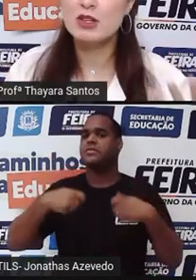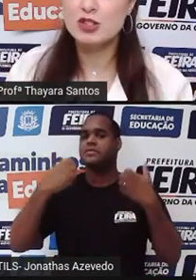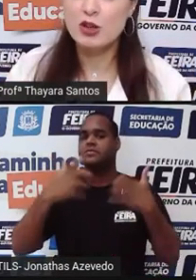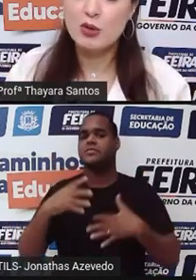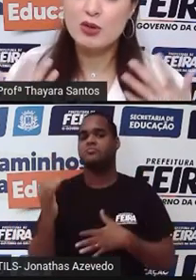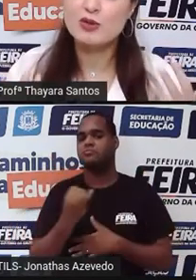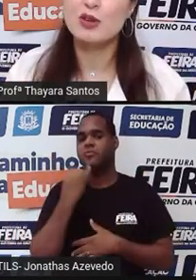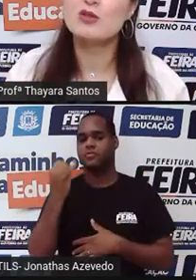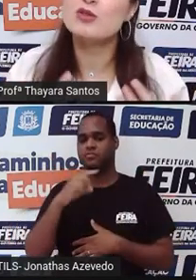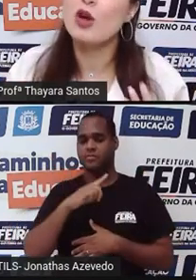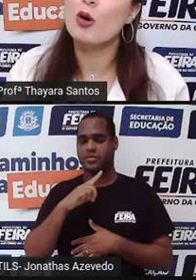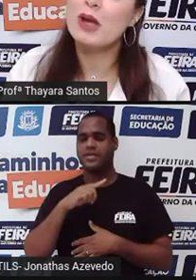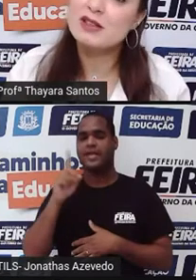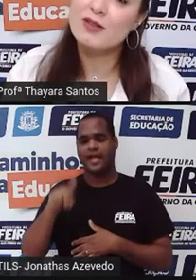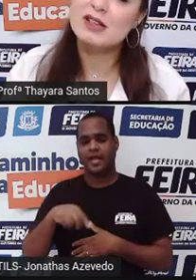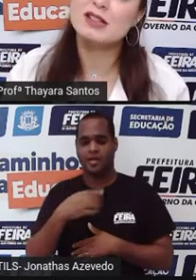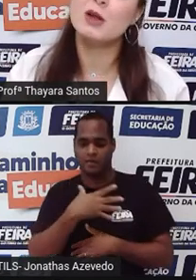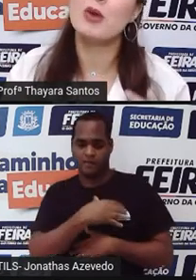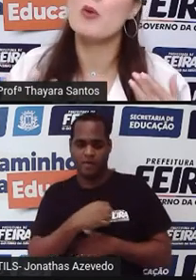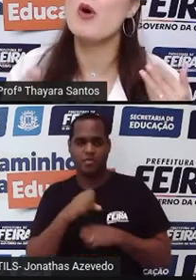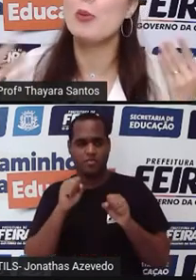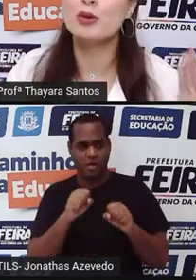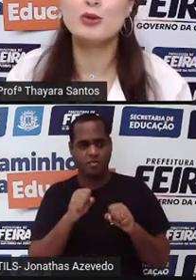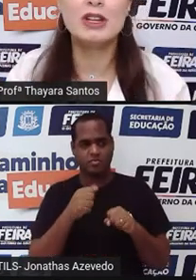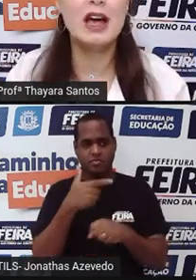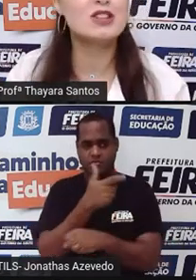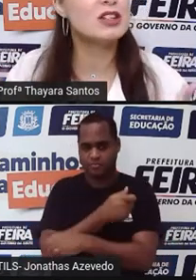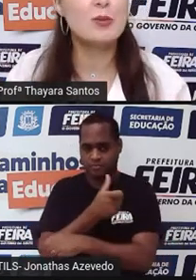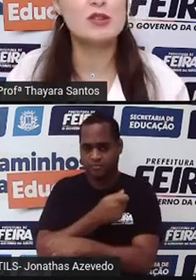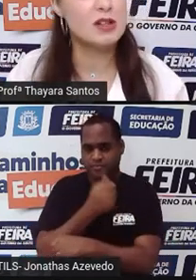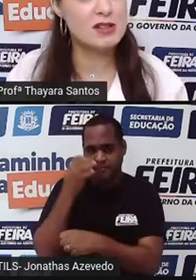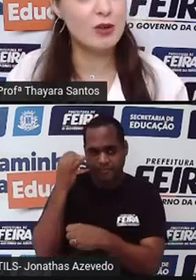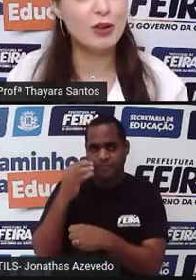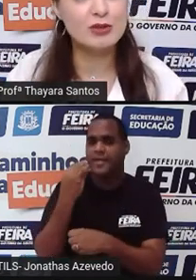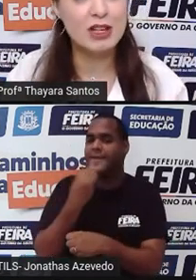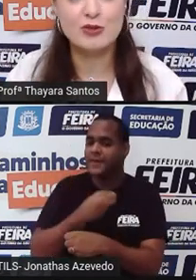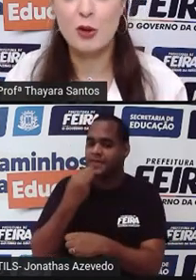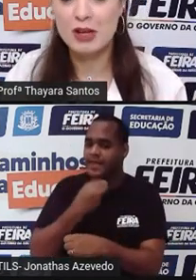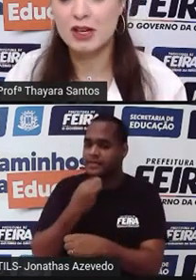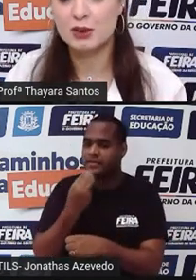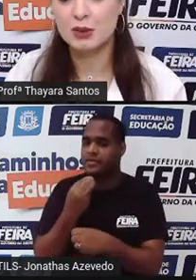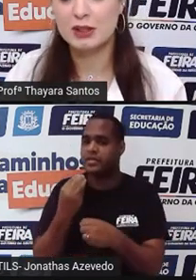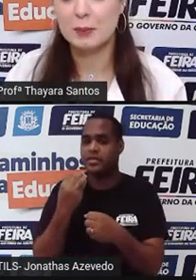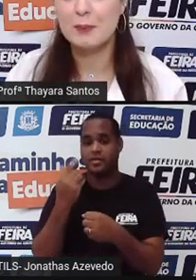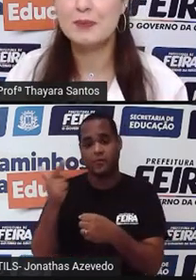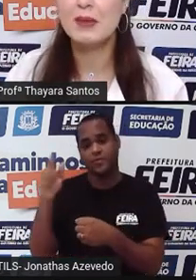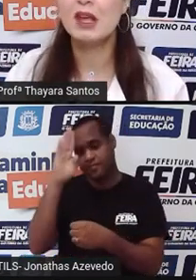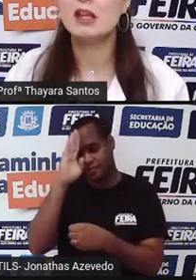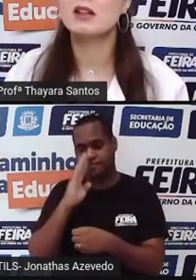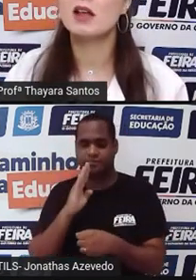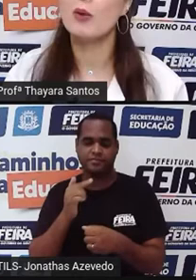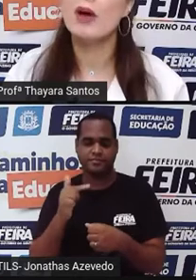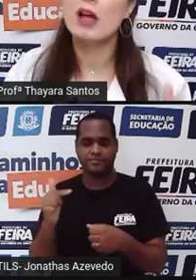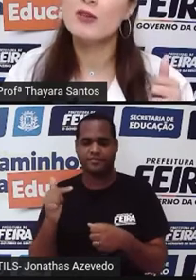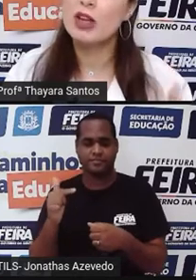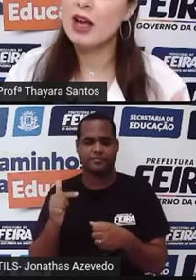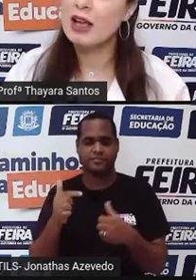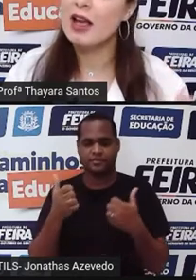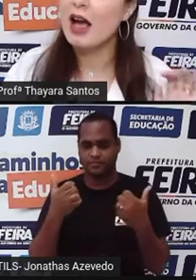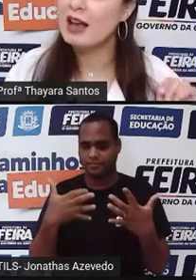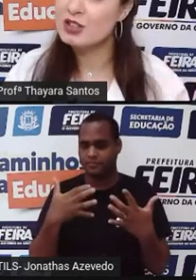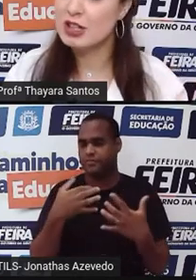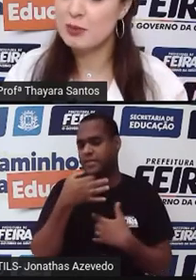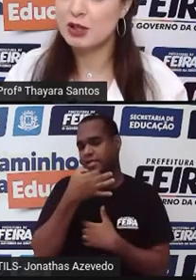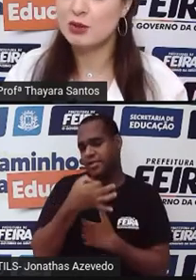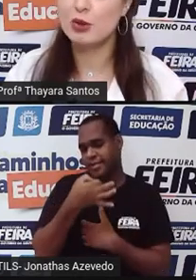permitir com que os filhos tomem essa vacina, porque é uma oportunidade que depois eles não vão ter de forma gratuita. Então, fica